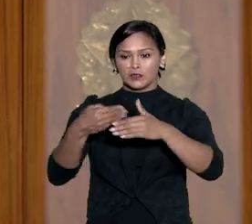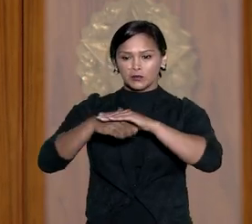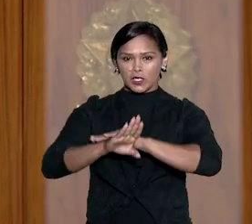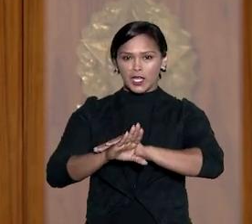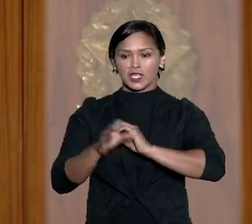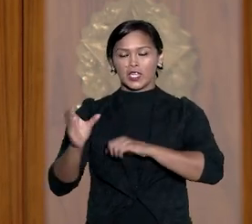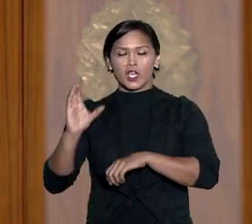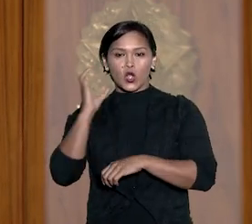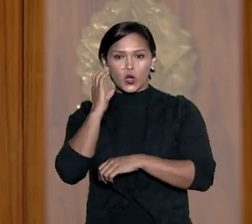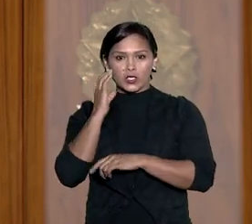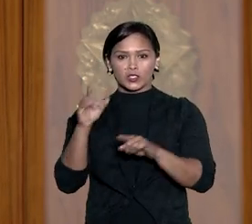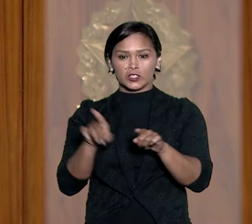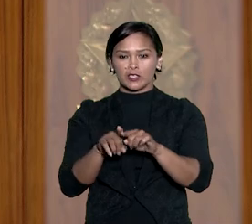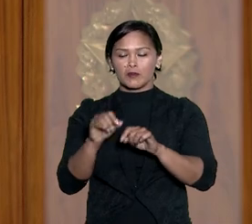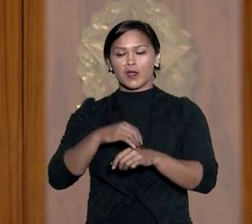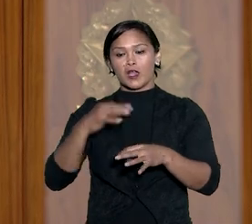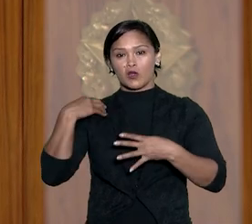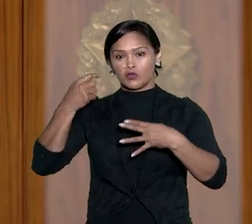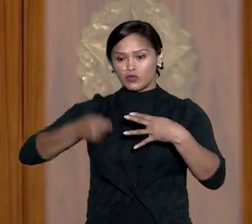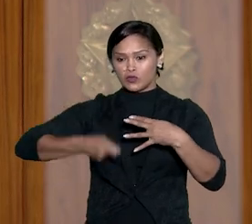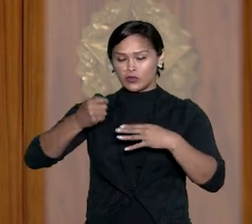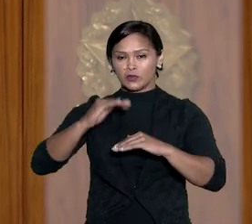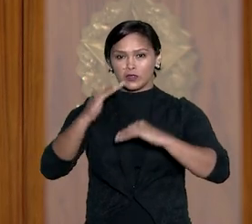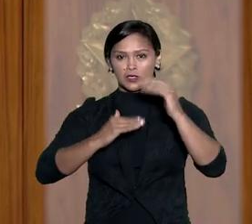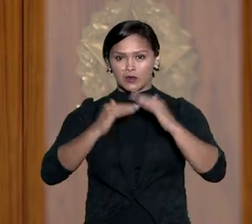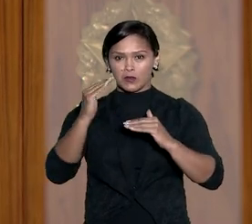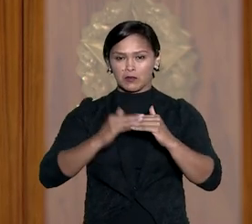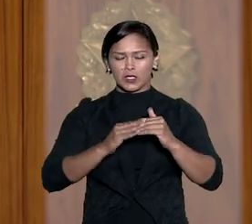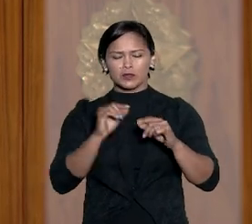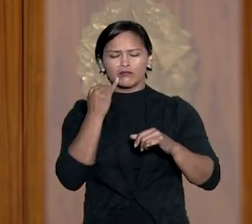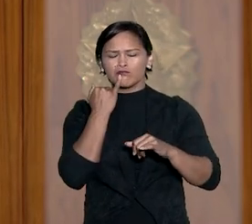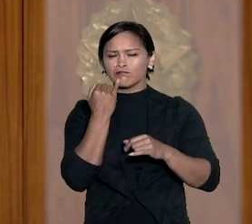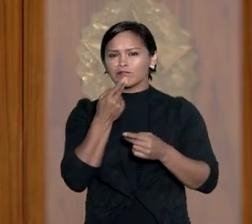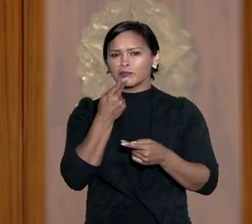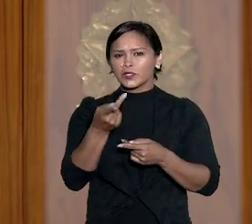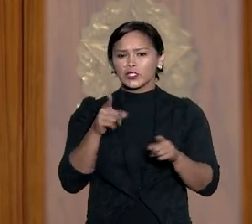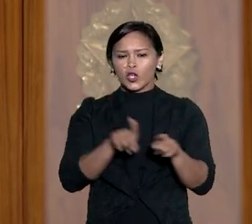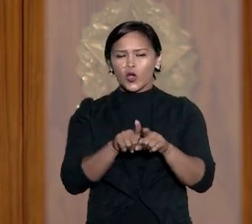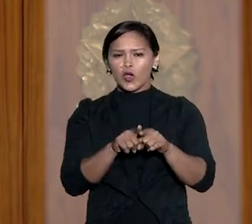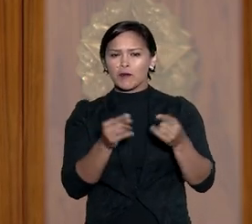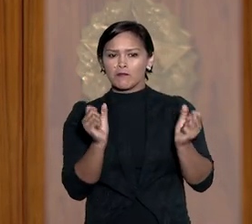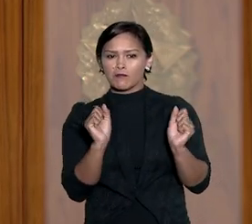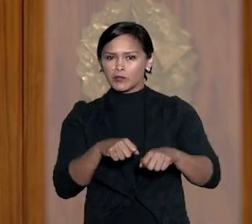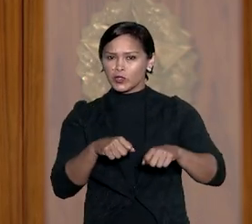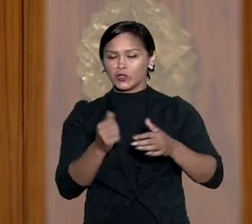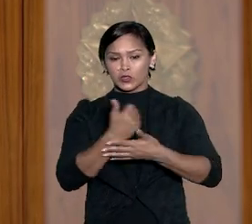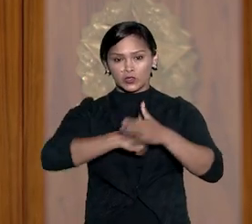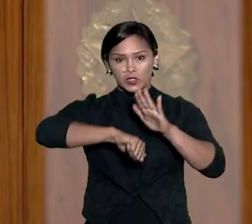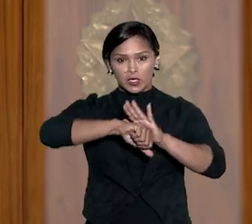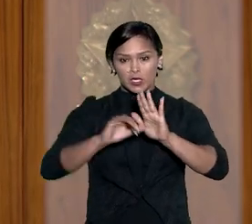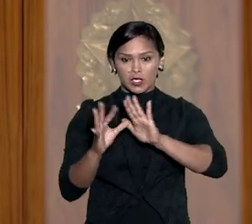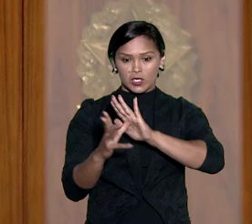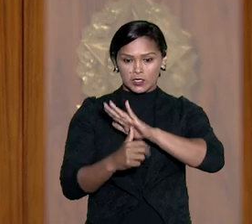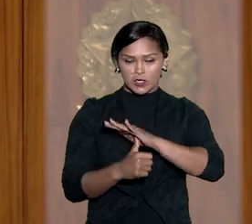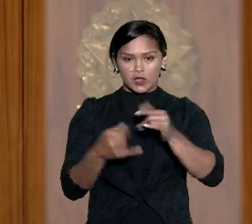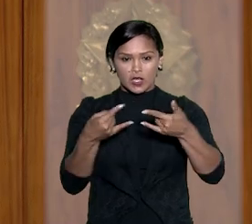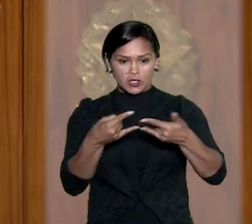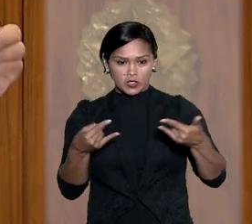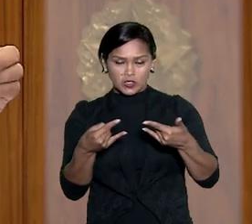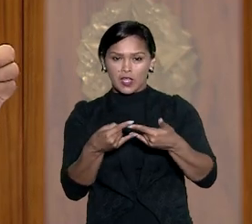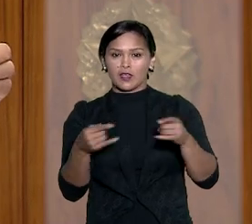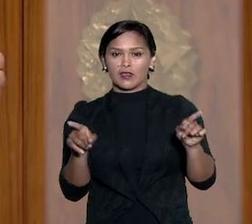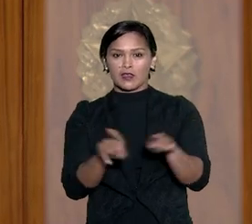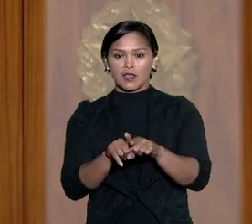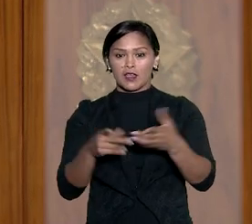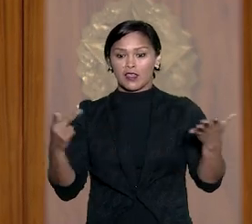Curitiba. O juízo de Urupês declinou da competência sob o argumento de que eventual crime de estelionato se